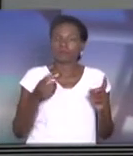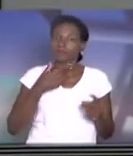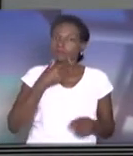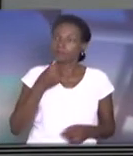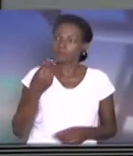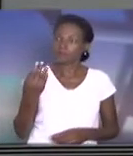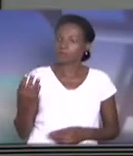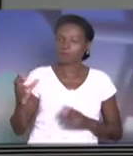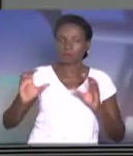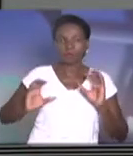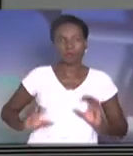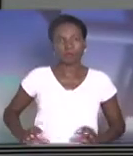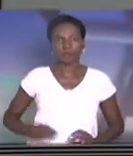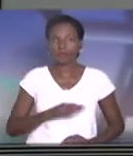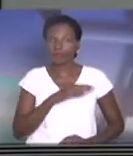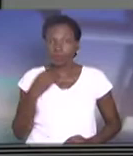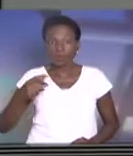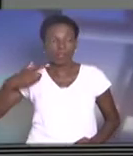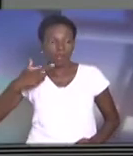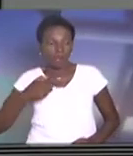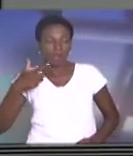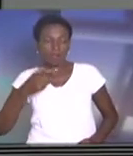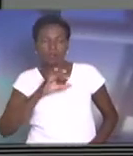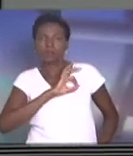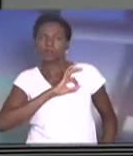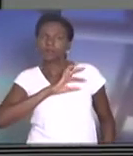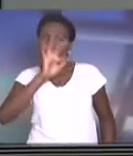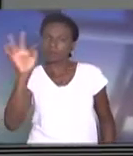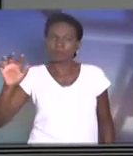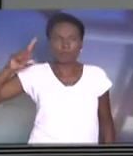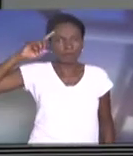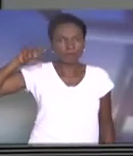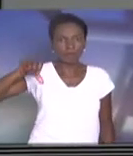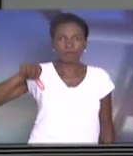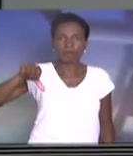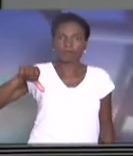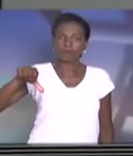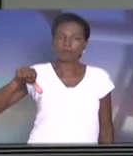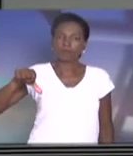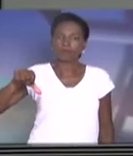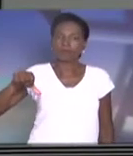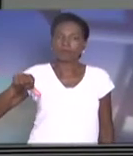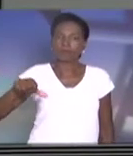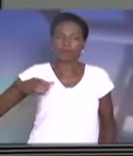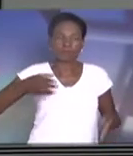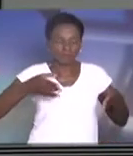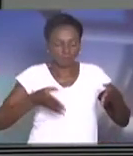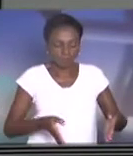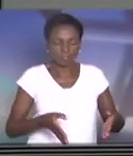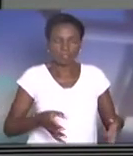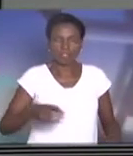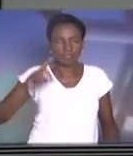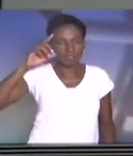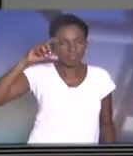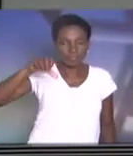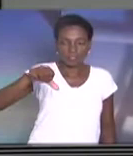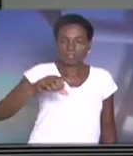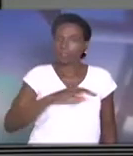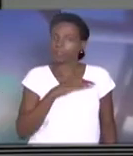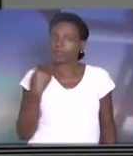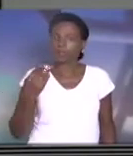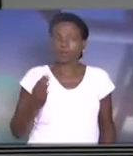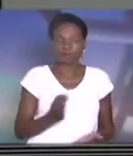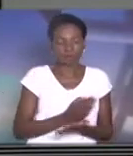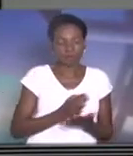trocando os tiros com a Polícia Federal. No dia 9, ele foi enterrado no dia 9, deve ter morrido dias antes.